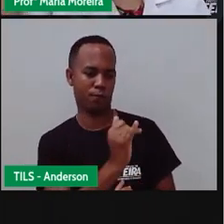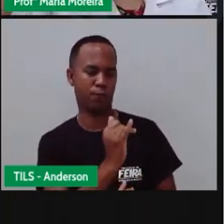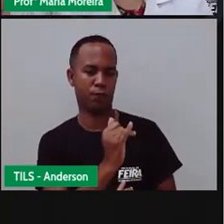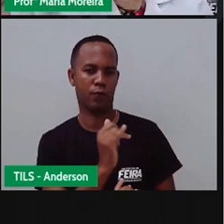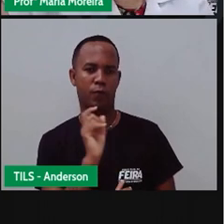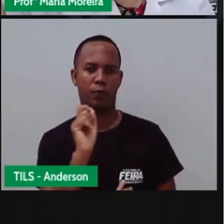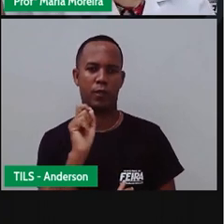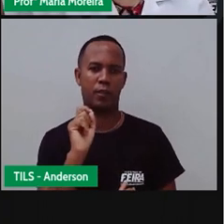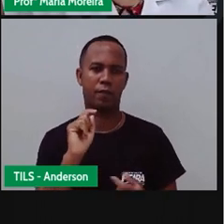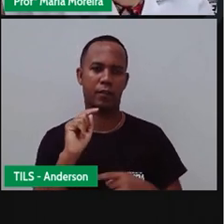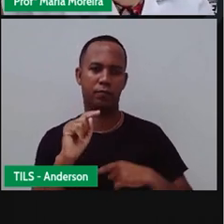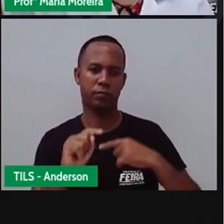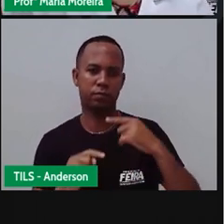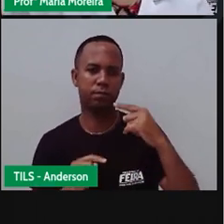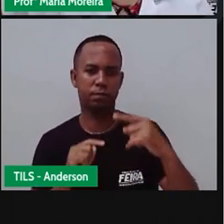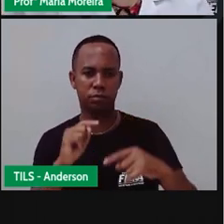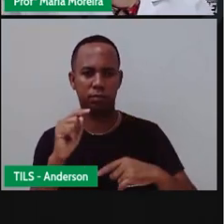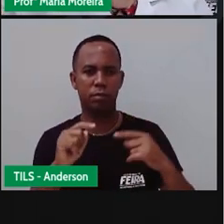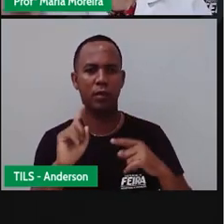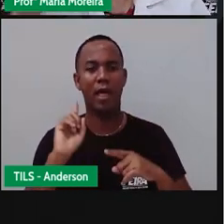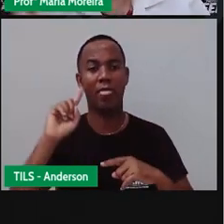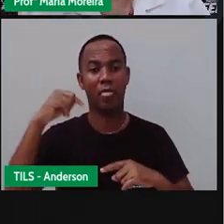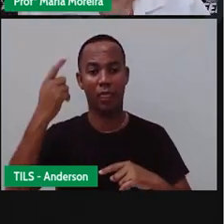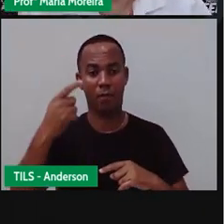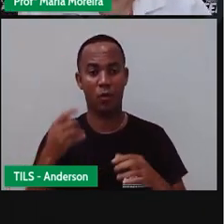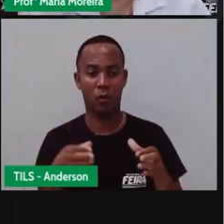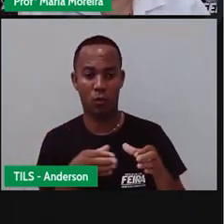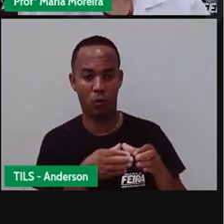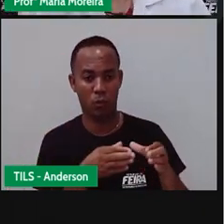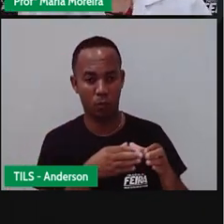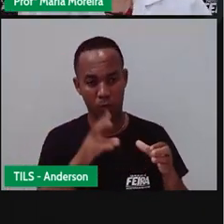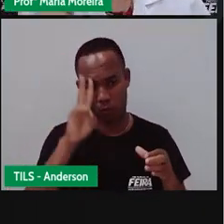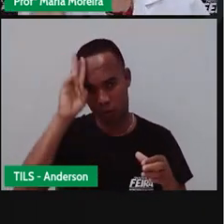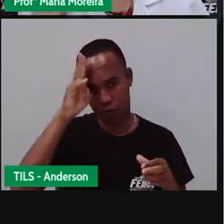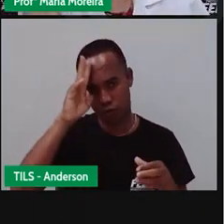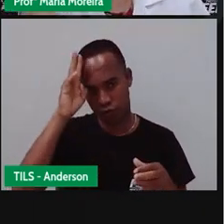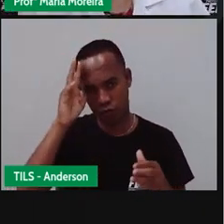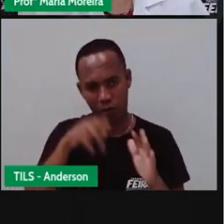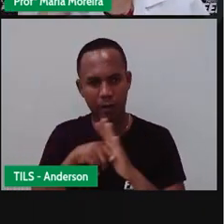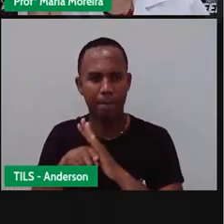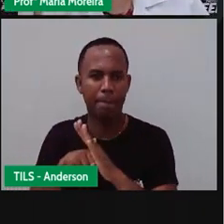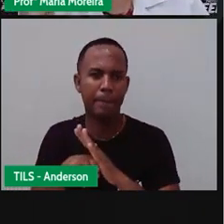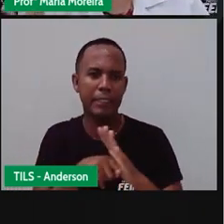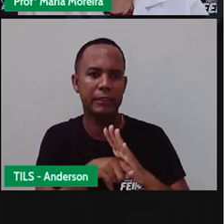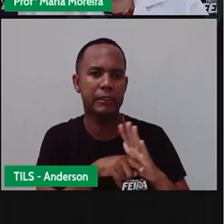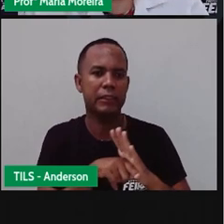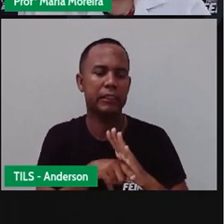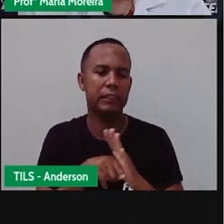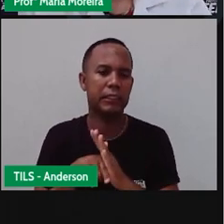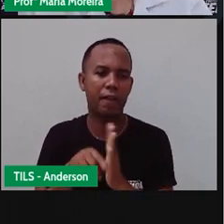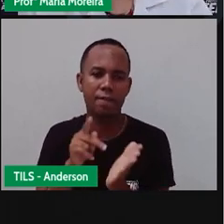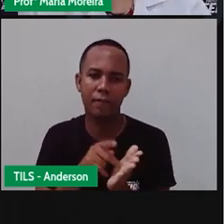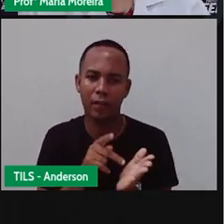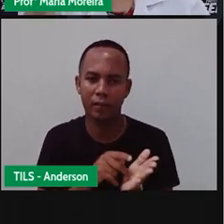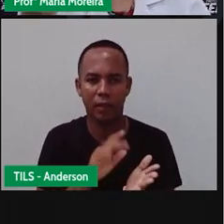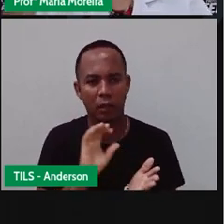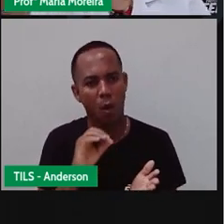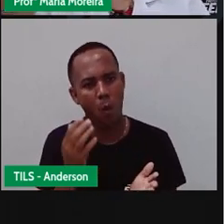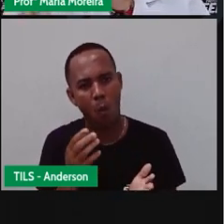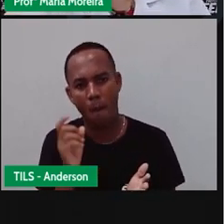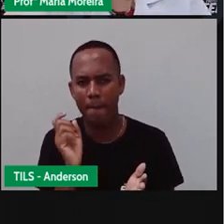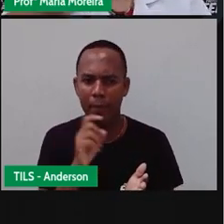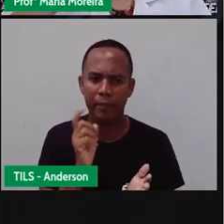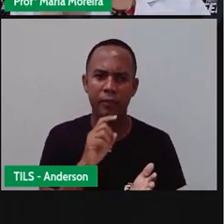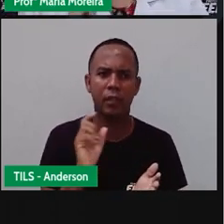cabe aqueles historiadores que a Pró falou lá atrás fazerem o quê? Verificarem, pesquisarem e terem a